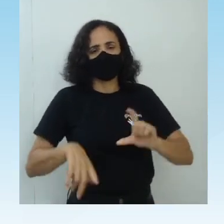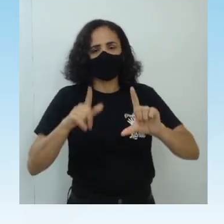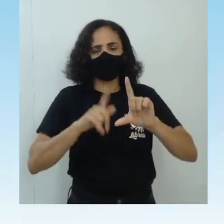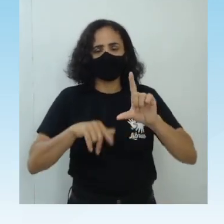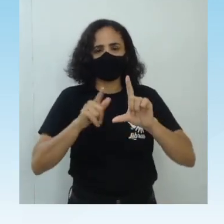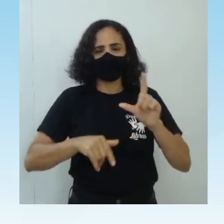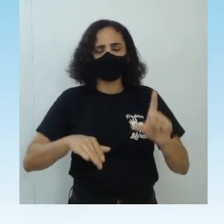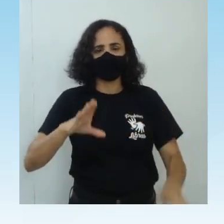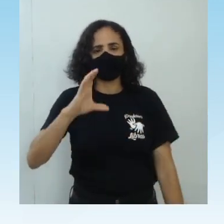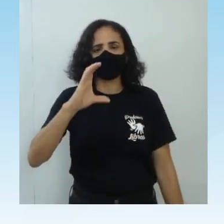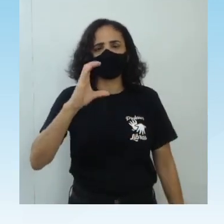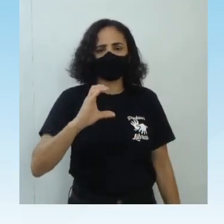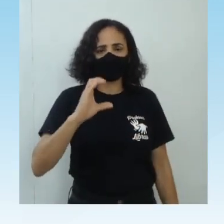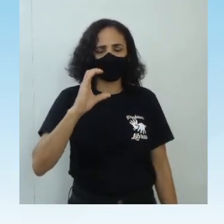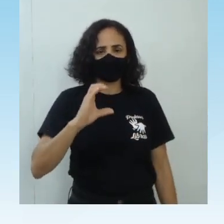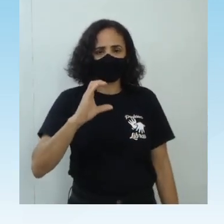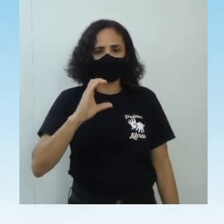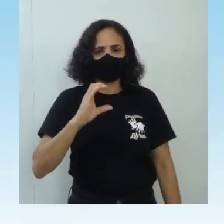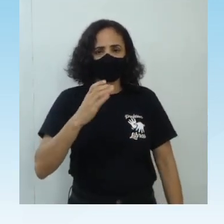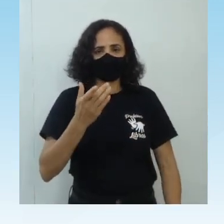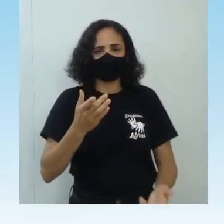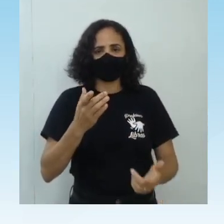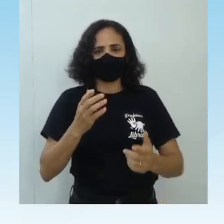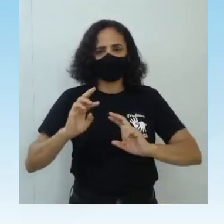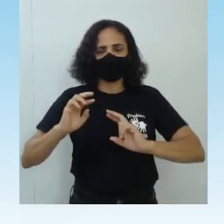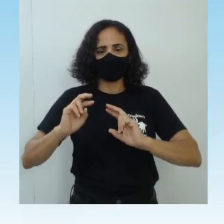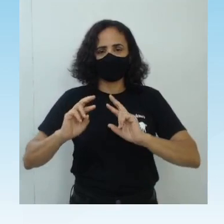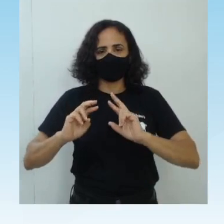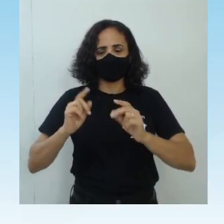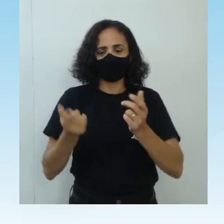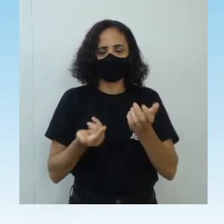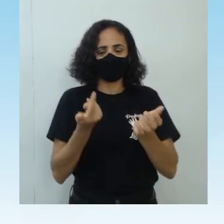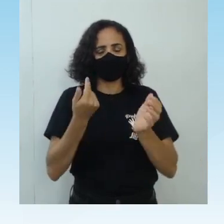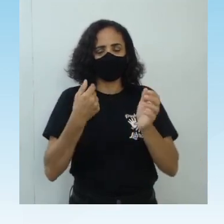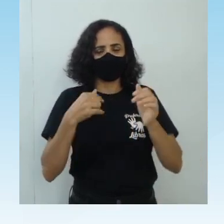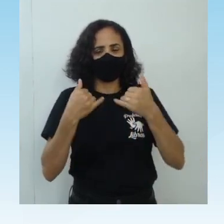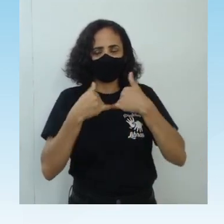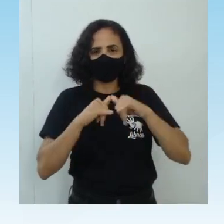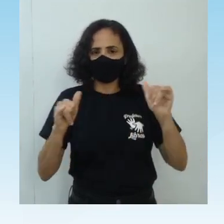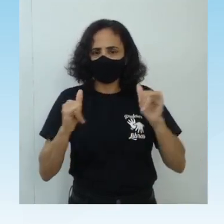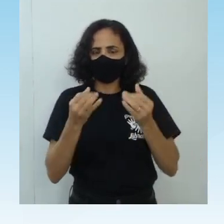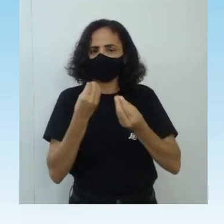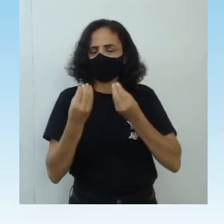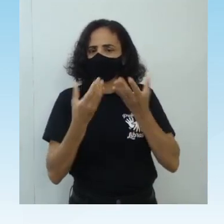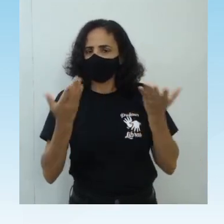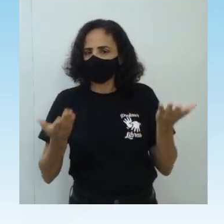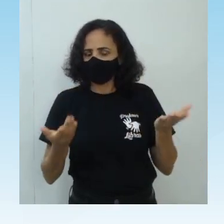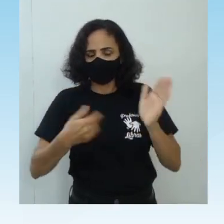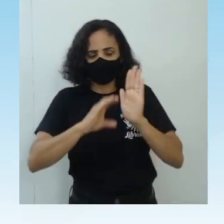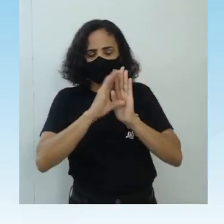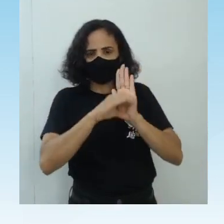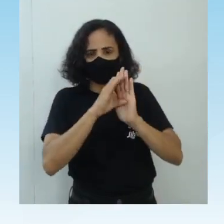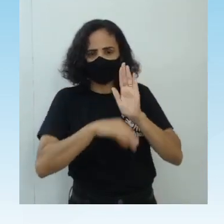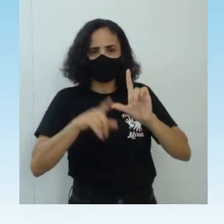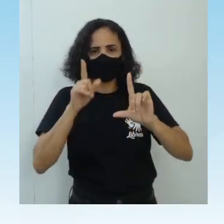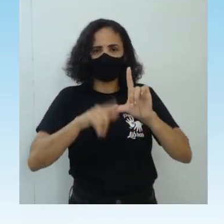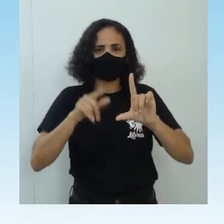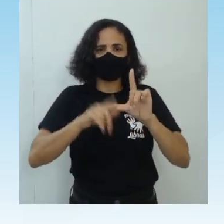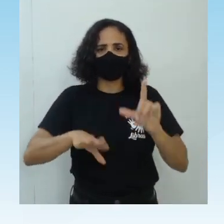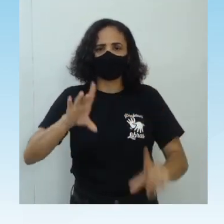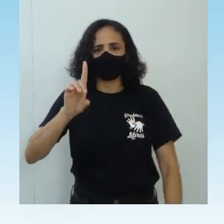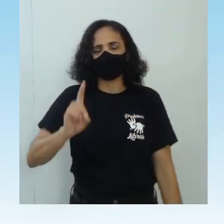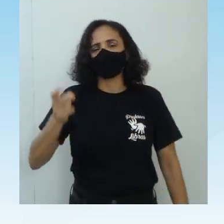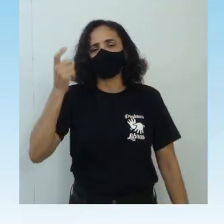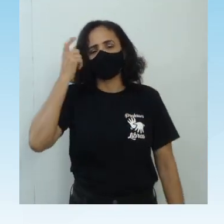uma coisa que está completamente contrária àquilo que diz o enunciado e o texto. Ok? Letra D, o